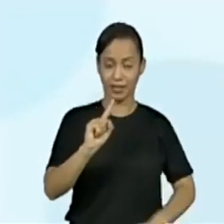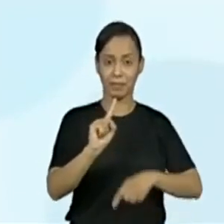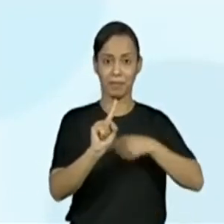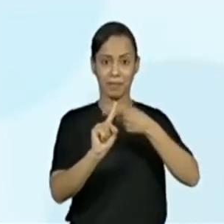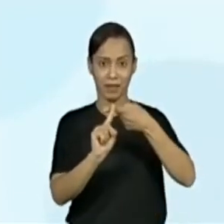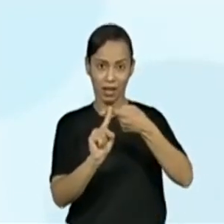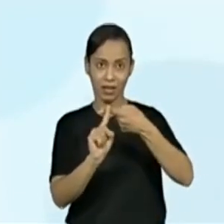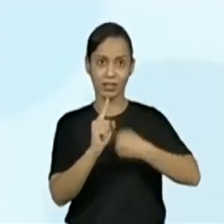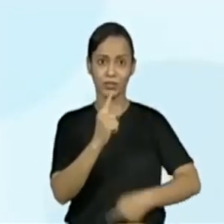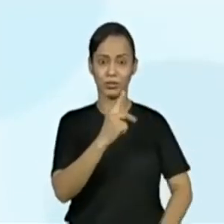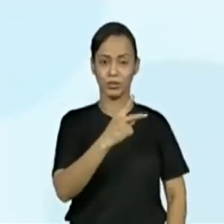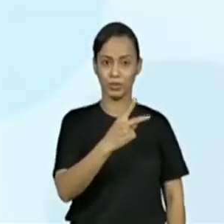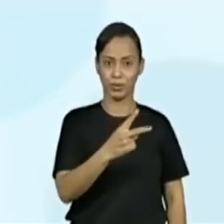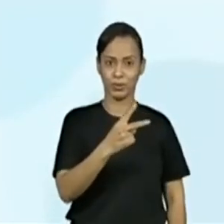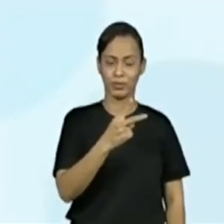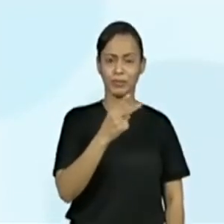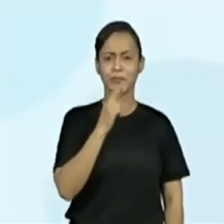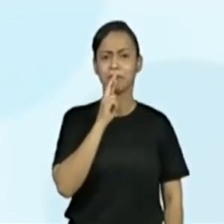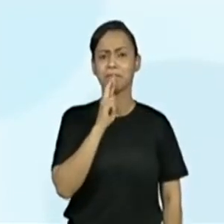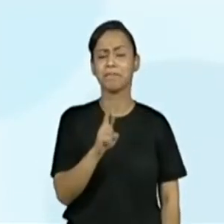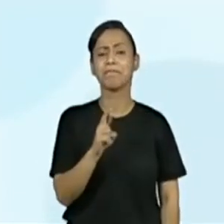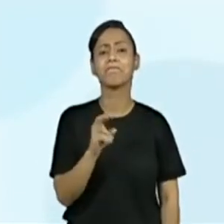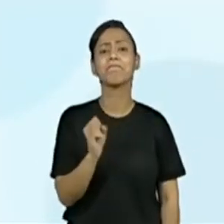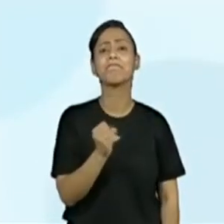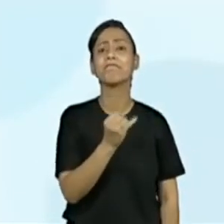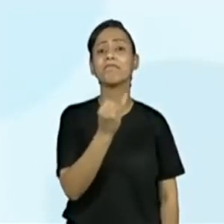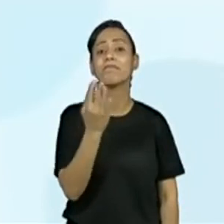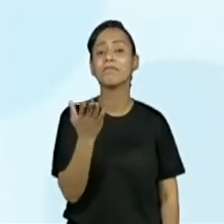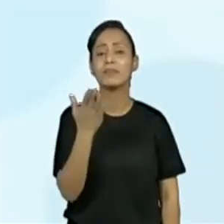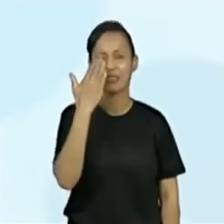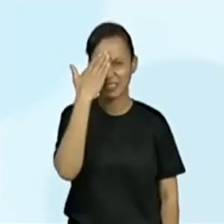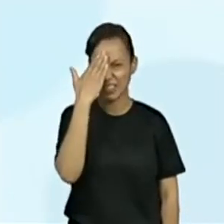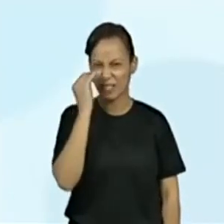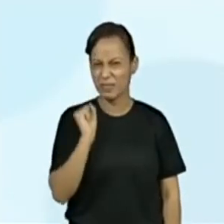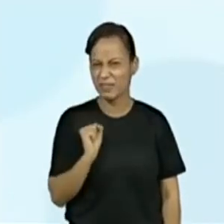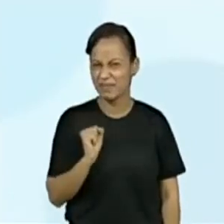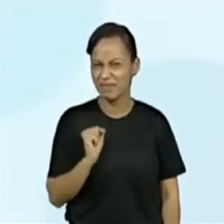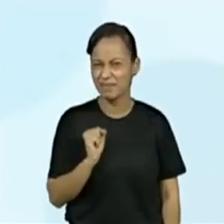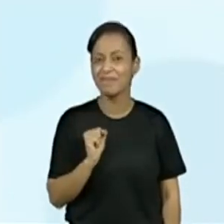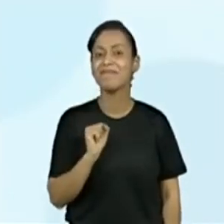pela regularidade, prever que o próximo número será?